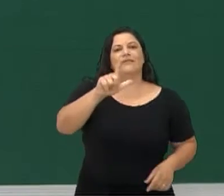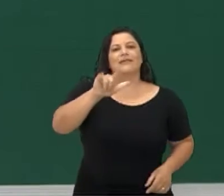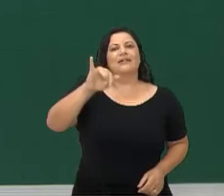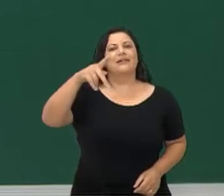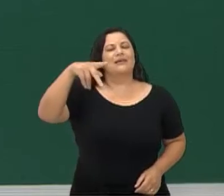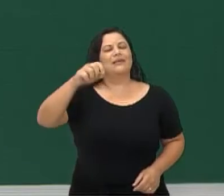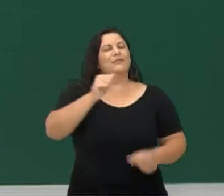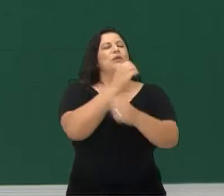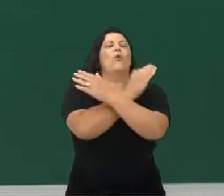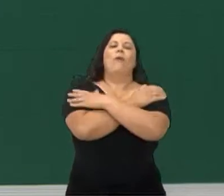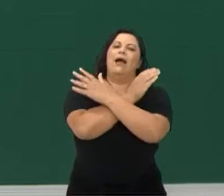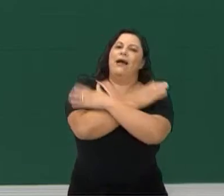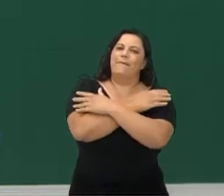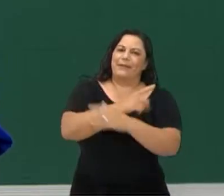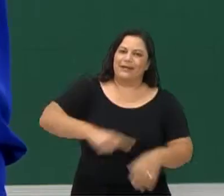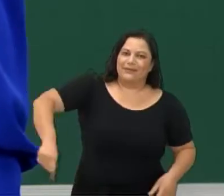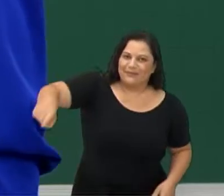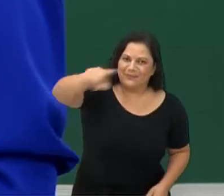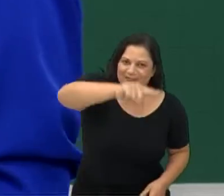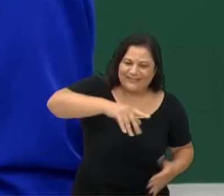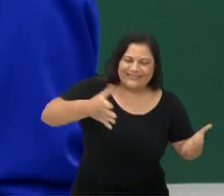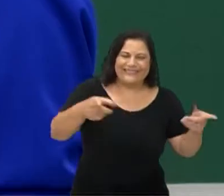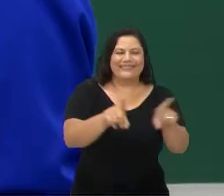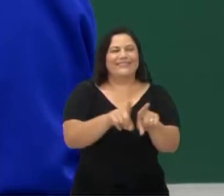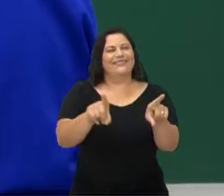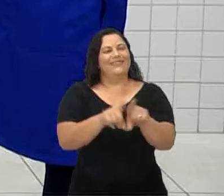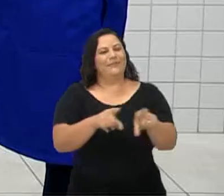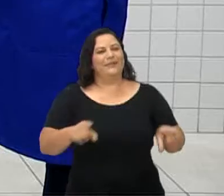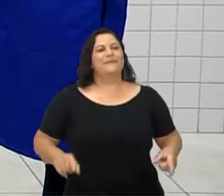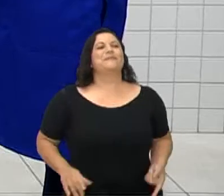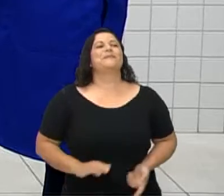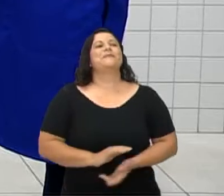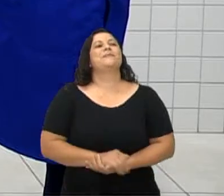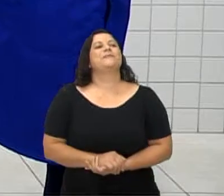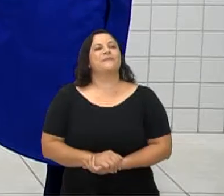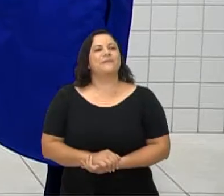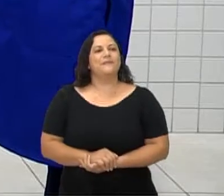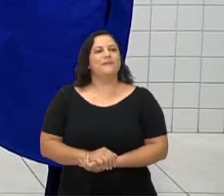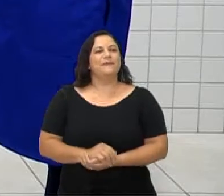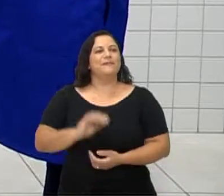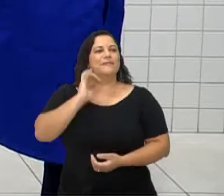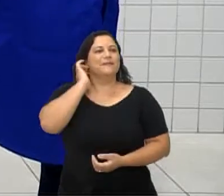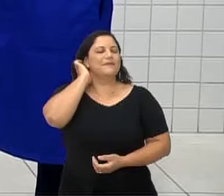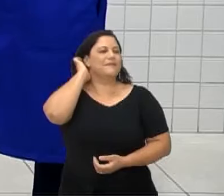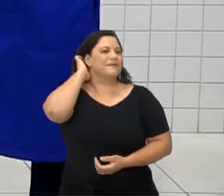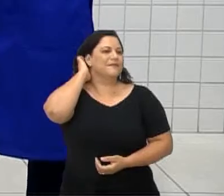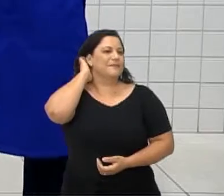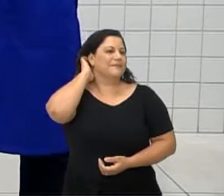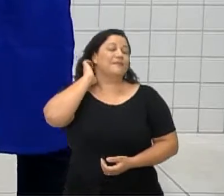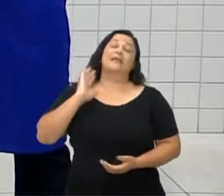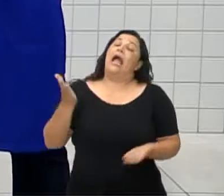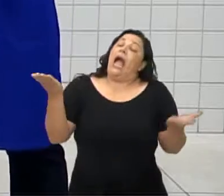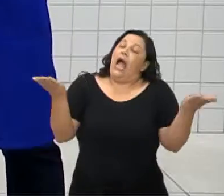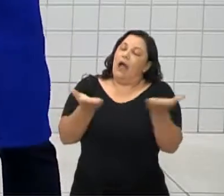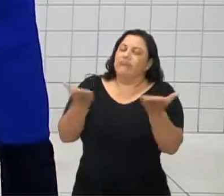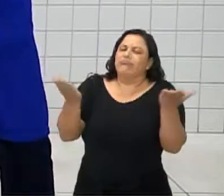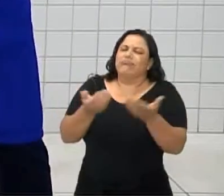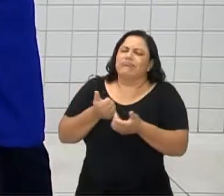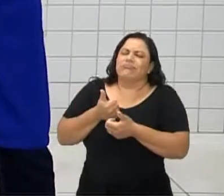um abraço pra nós também, tá bom? E a joia. Continuando então, estamos chegando já